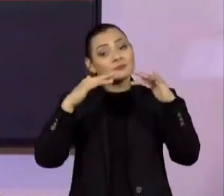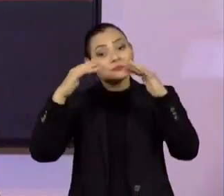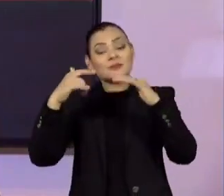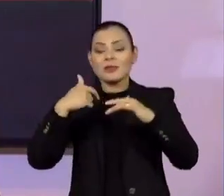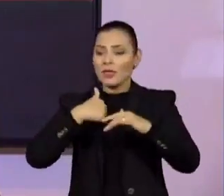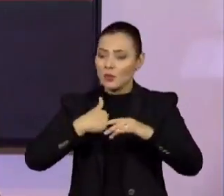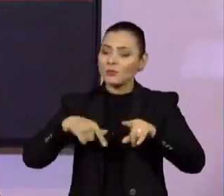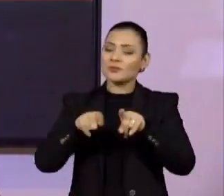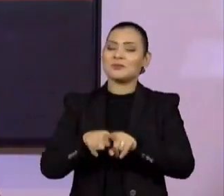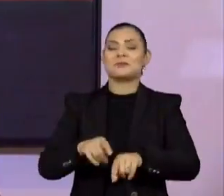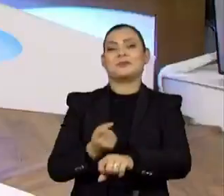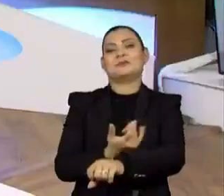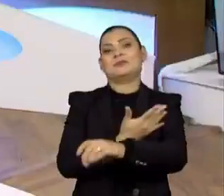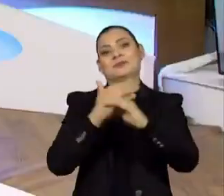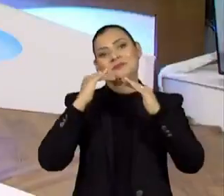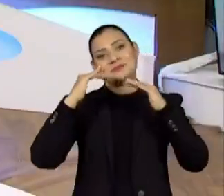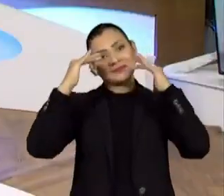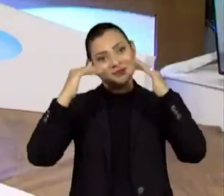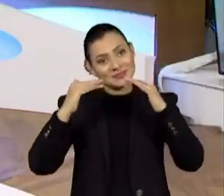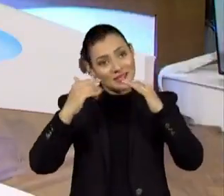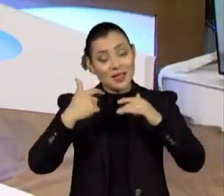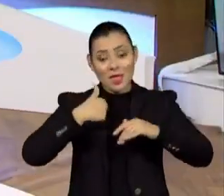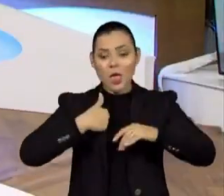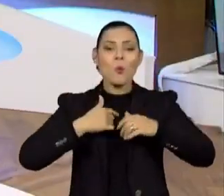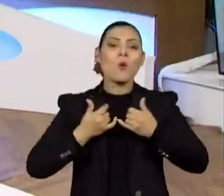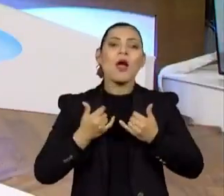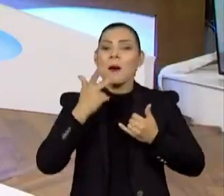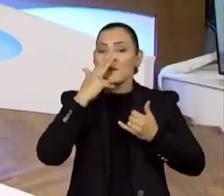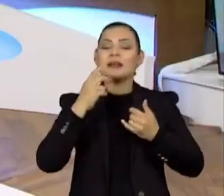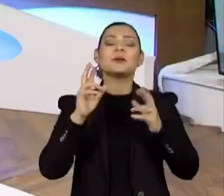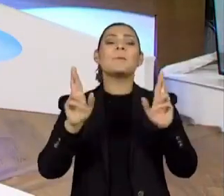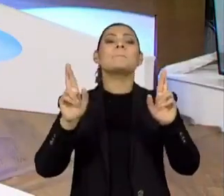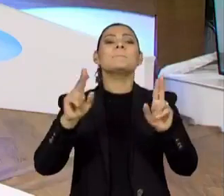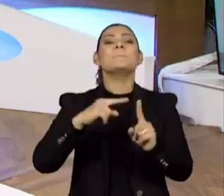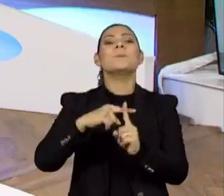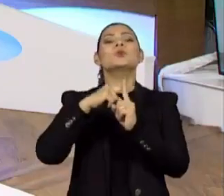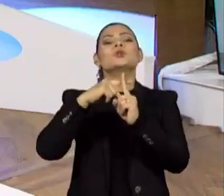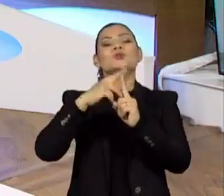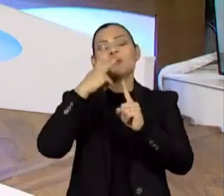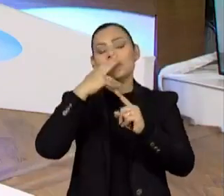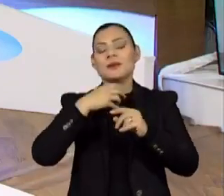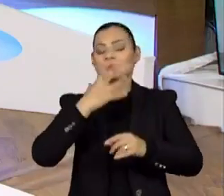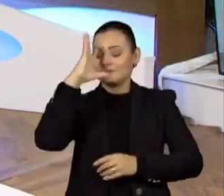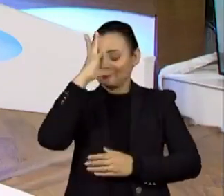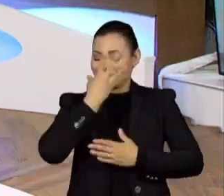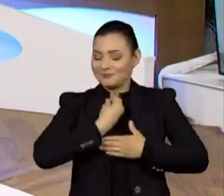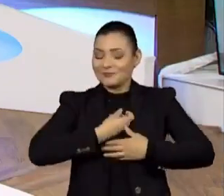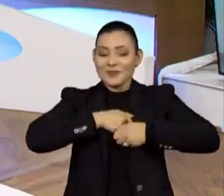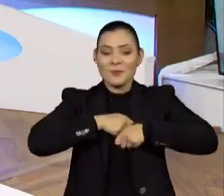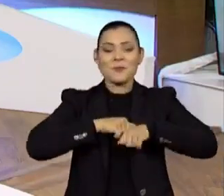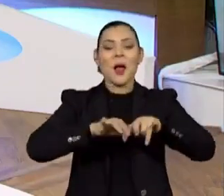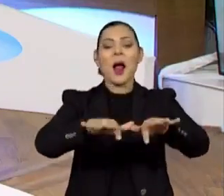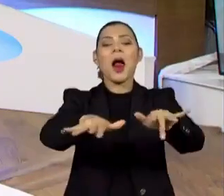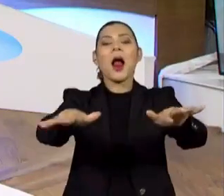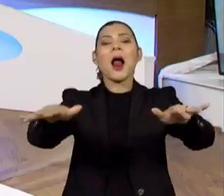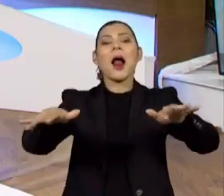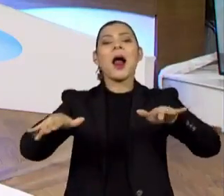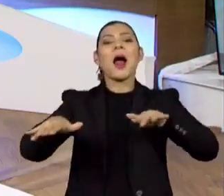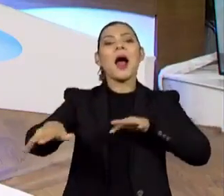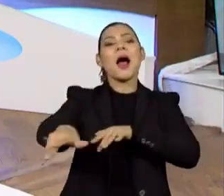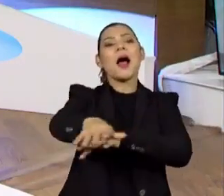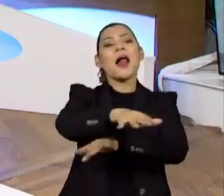eu me emociono, eu mando energia para o público, porque no